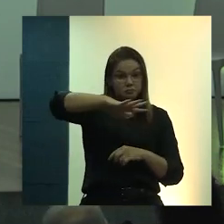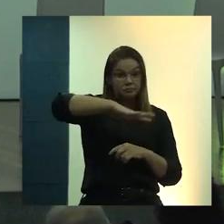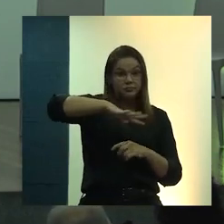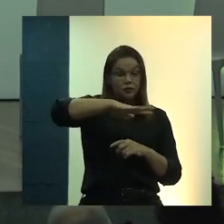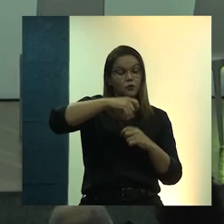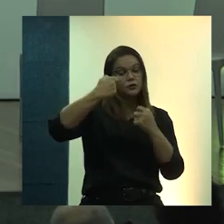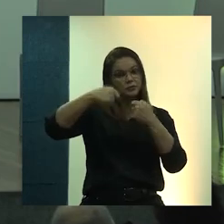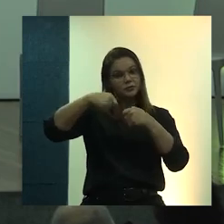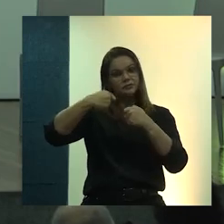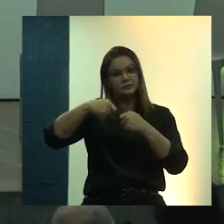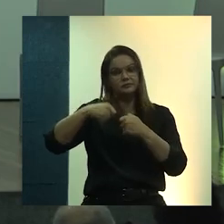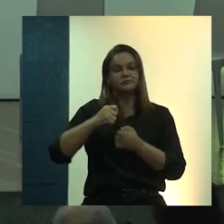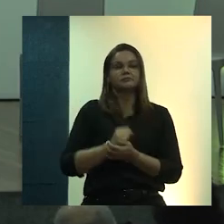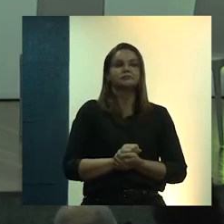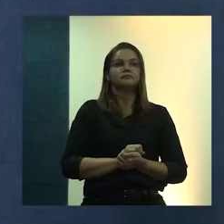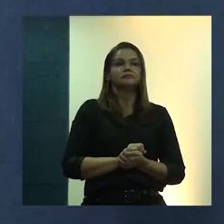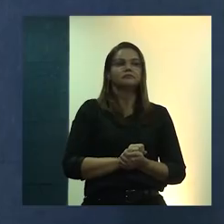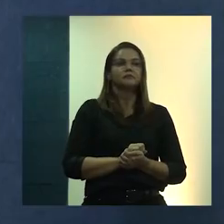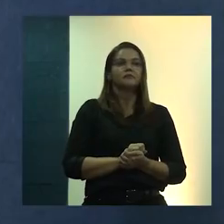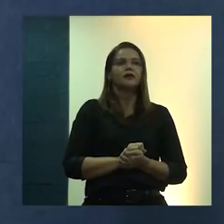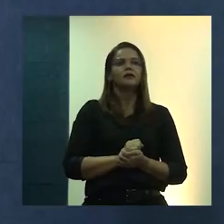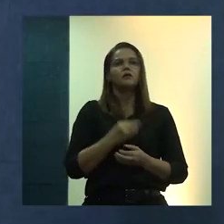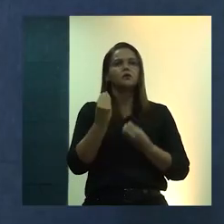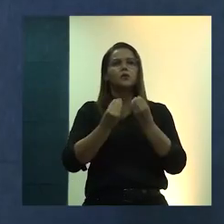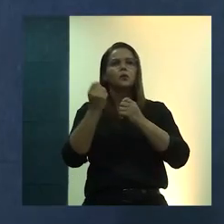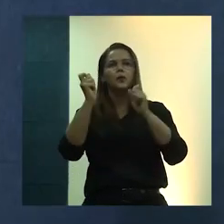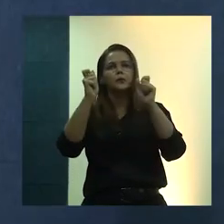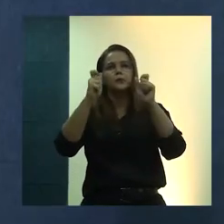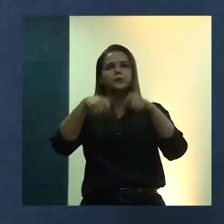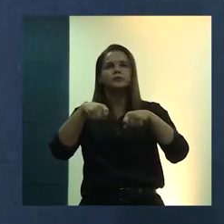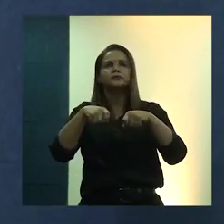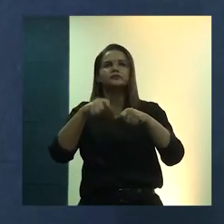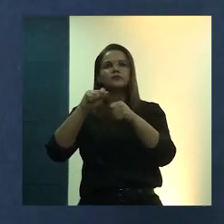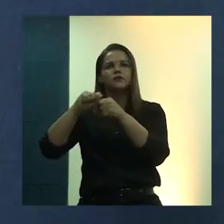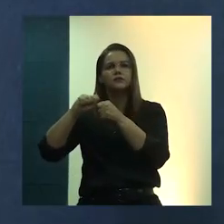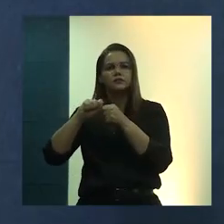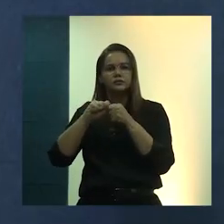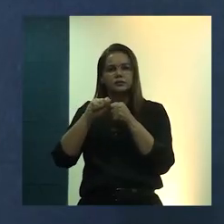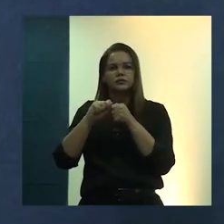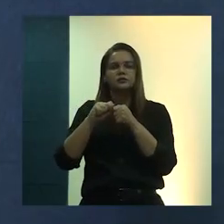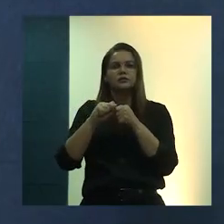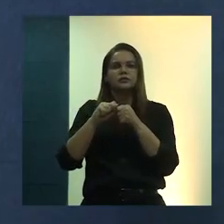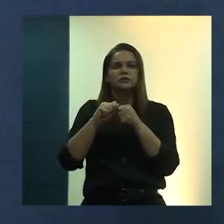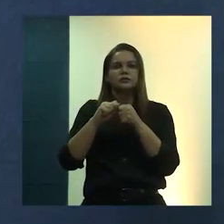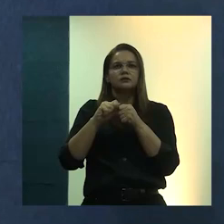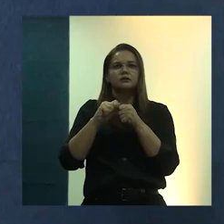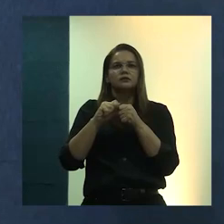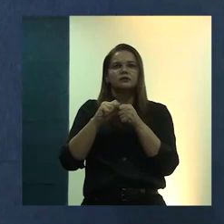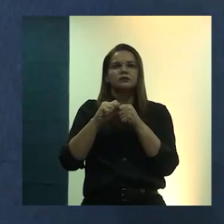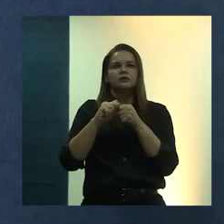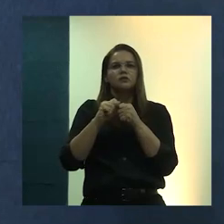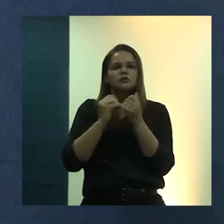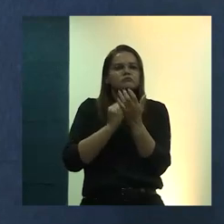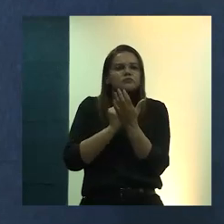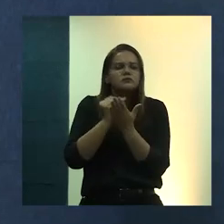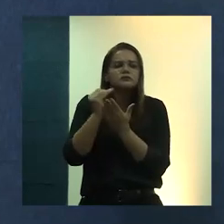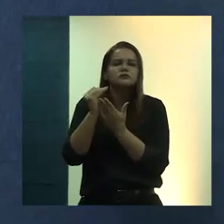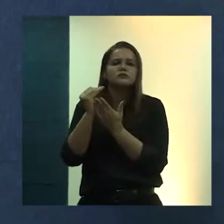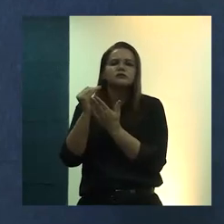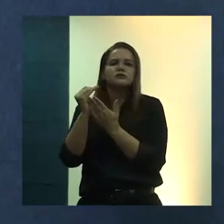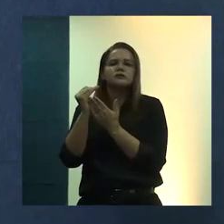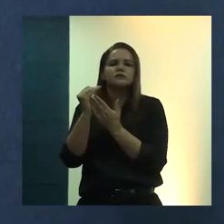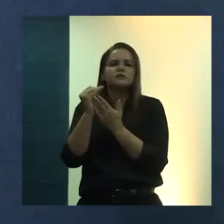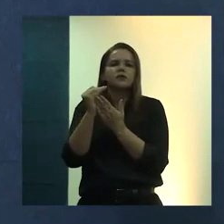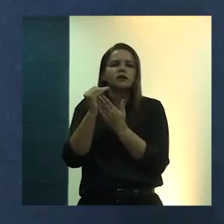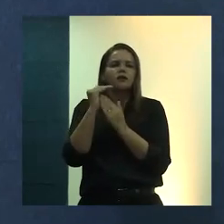tanto precisamos. Então, como é possível seguir? Quais são as iniciativas? Tem sido muitas, décadas. Esse é